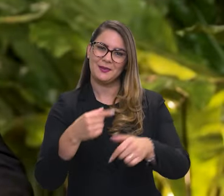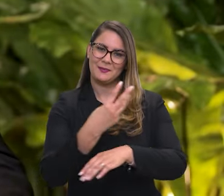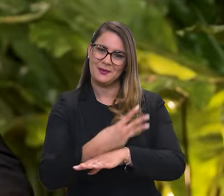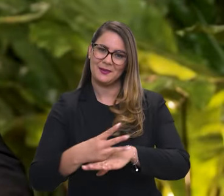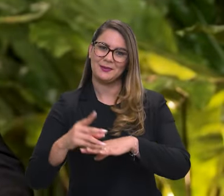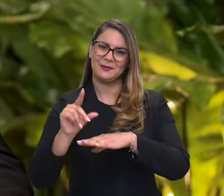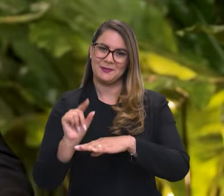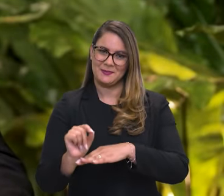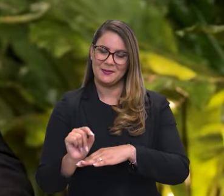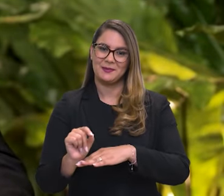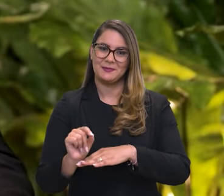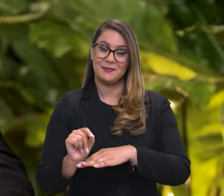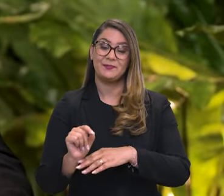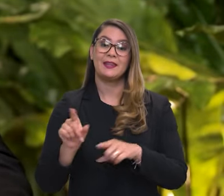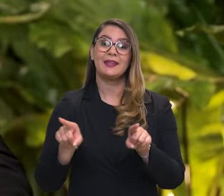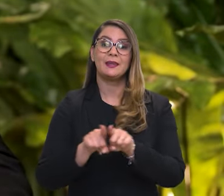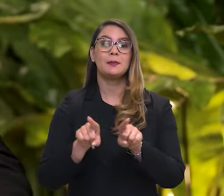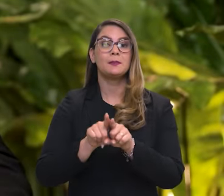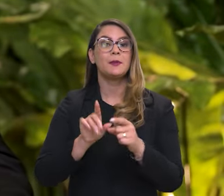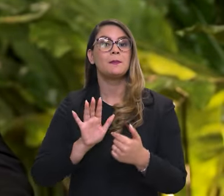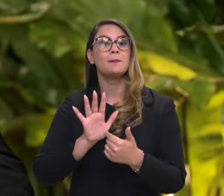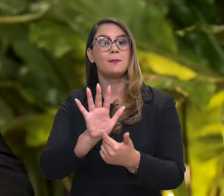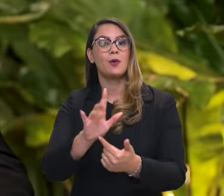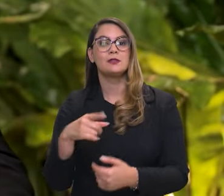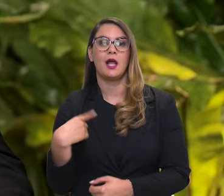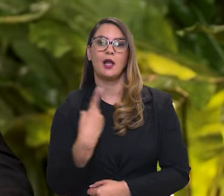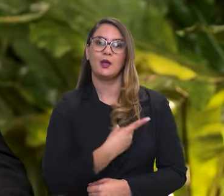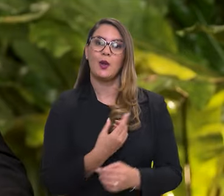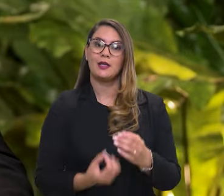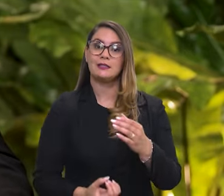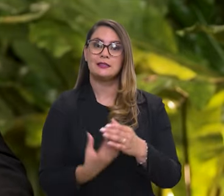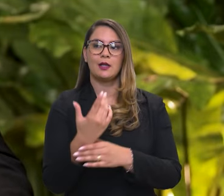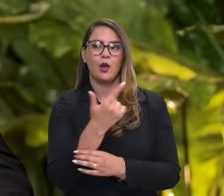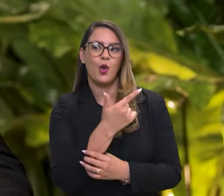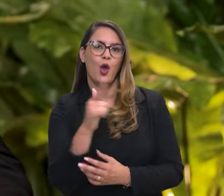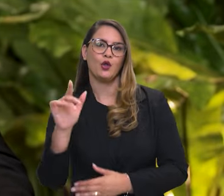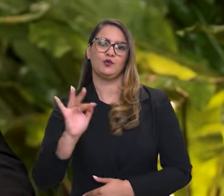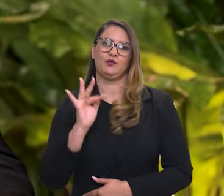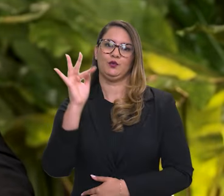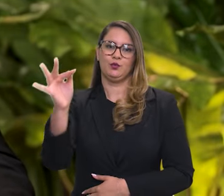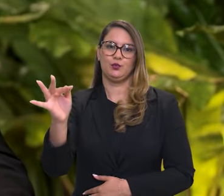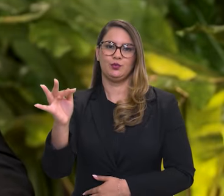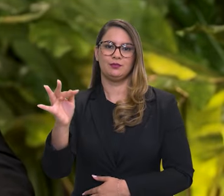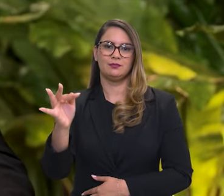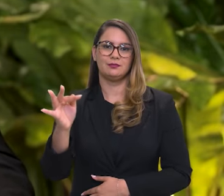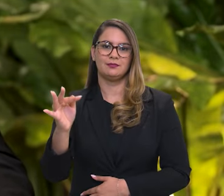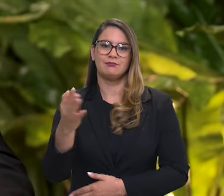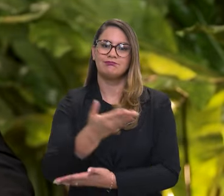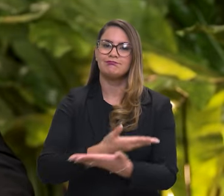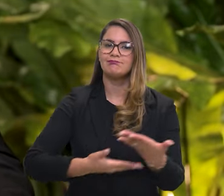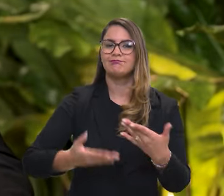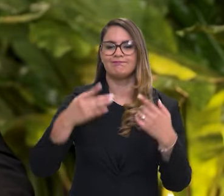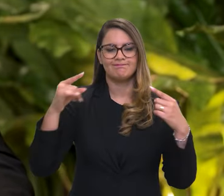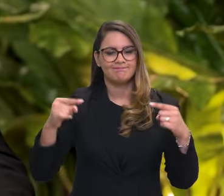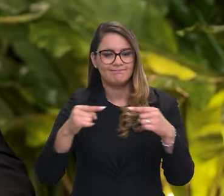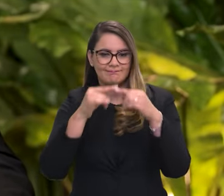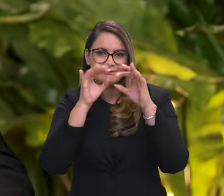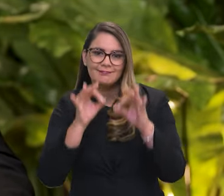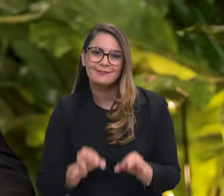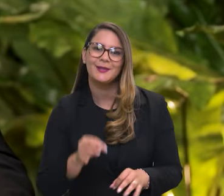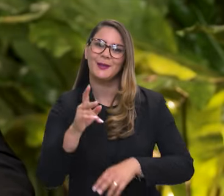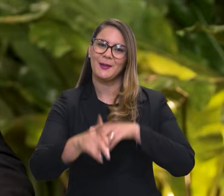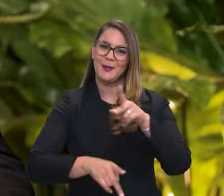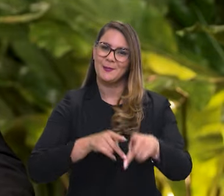trabalho do IBAMA. E mostrar que a gente está desenhando um outro futuro, um futuro de um combate mais